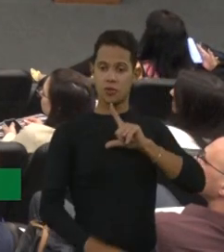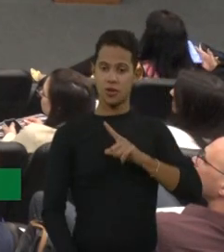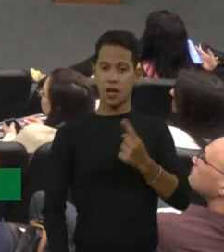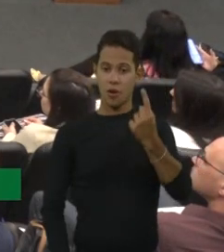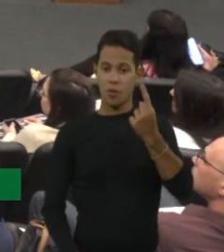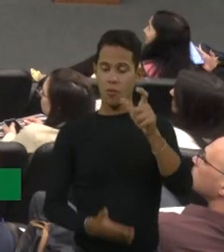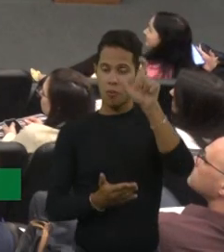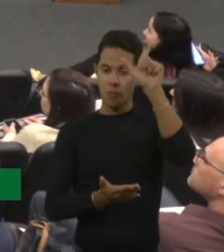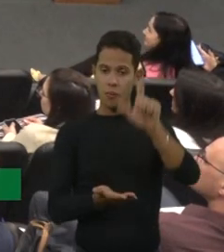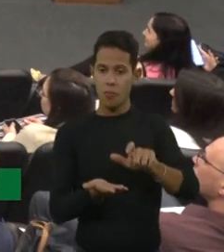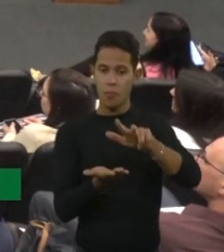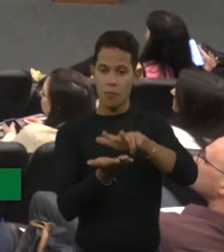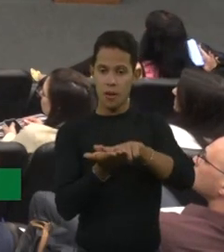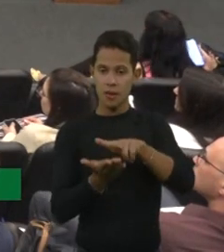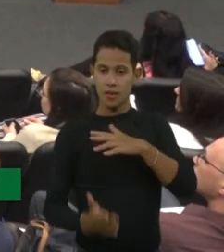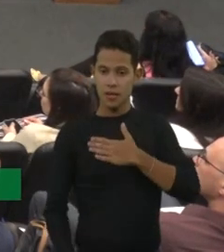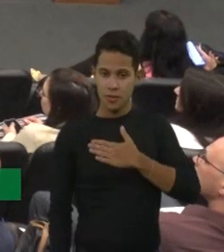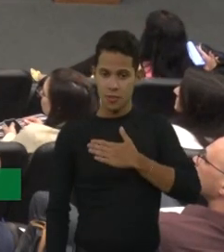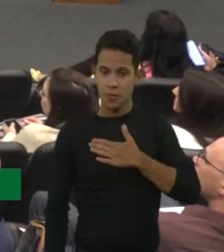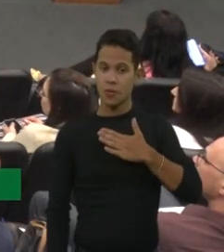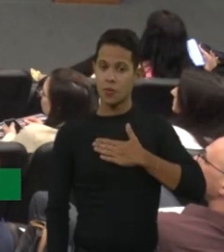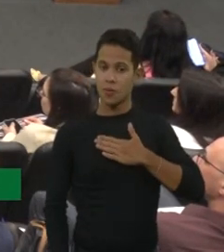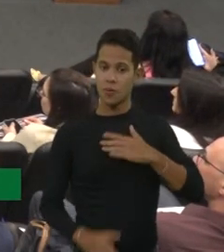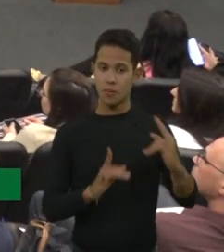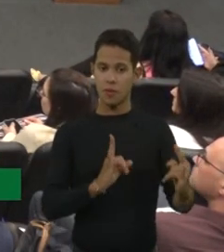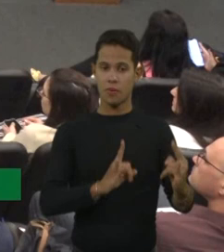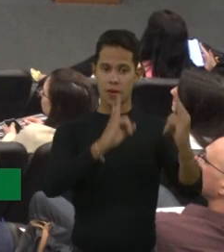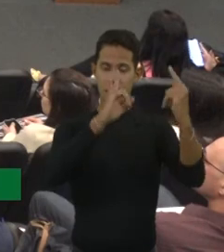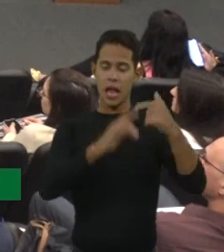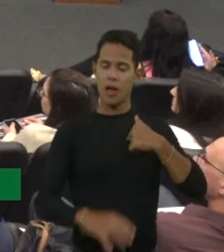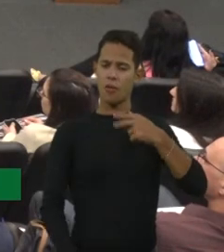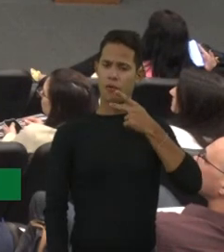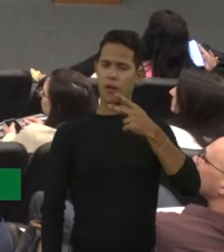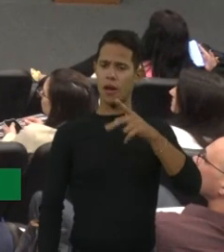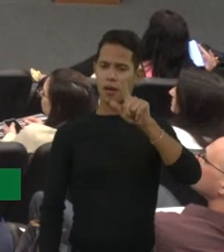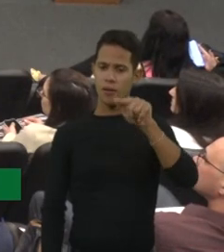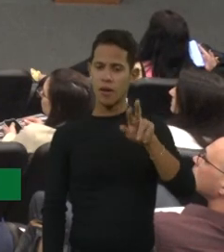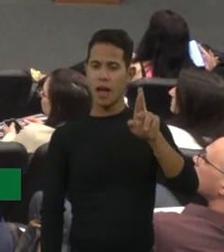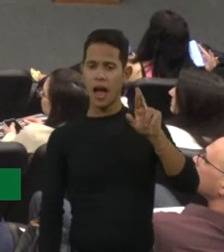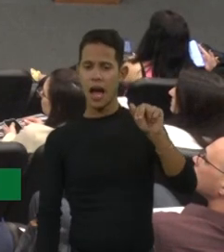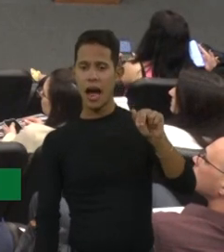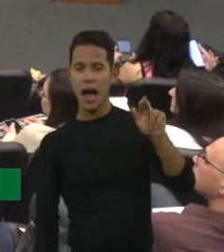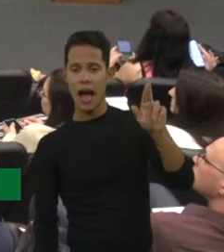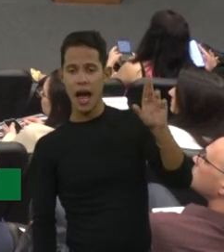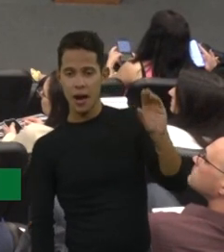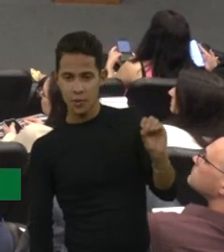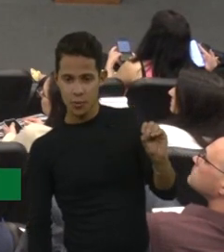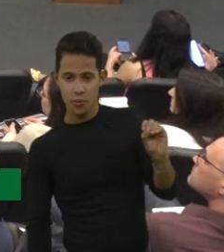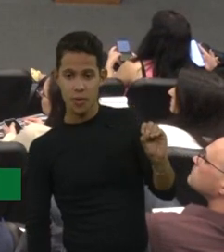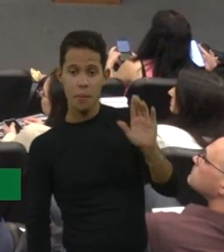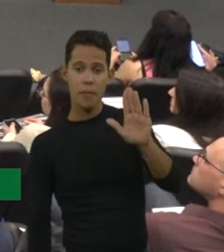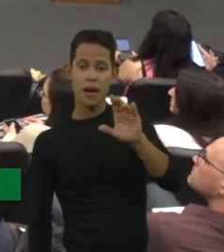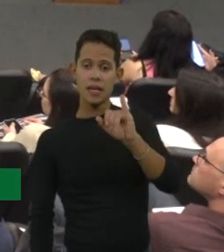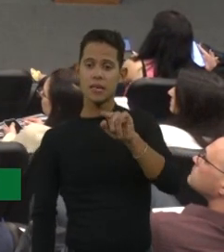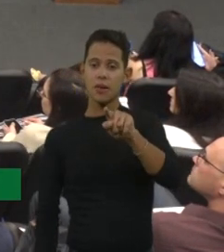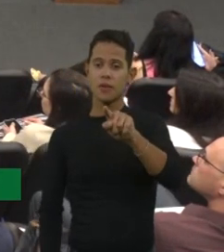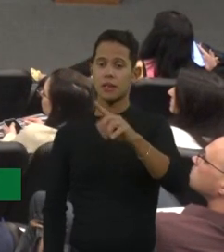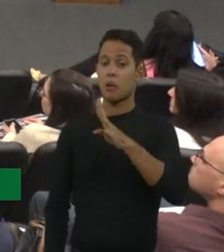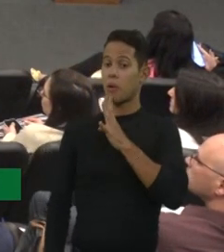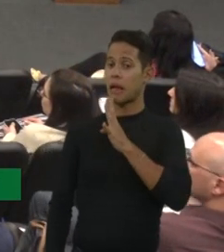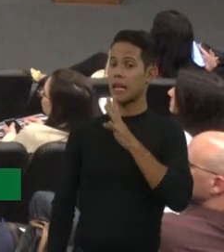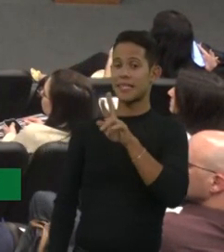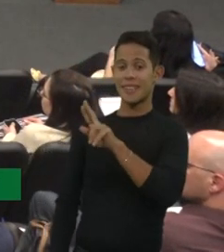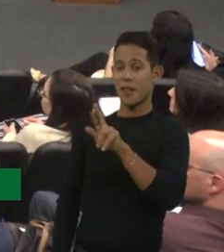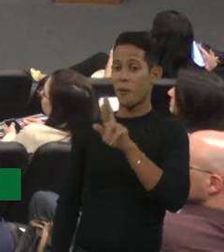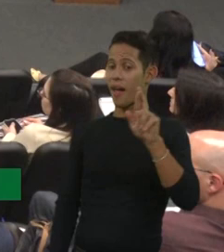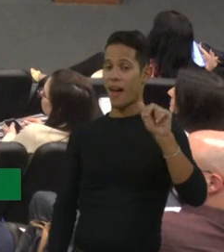então, assim, sabe? É, então, às vezes, assim, eu digo que é raro, mas se você conhece alguém, deixou de ser raro, se você tem um vizinho, não é mais raro, você tá vendo,